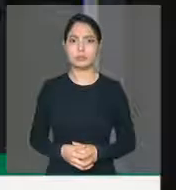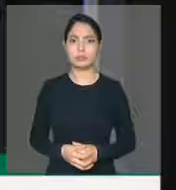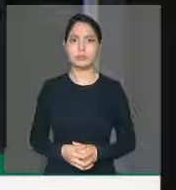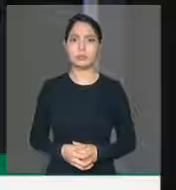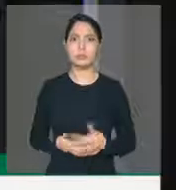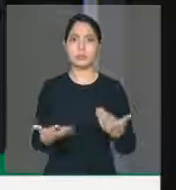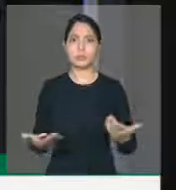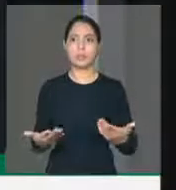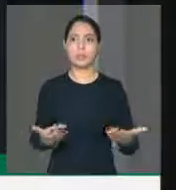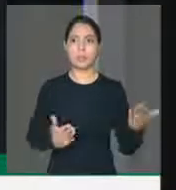aprovada. Obrigado, presidente.